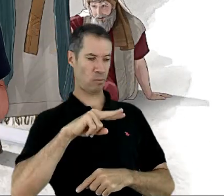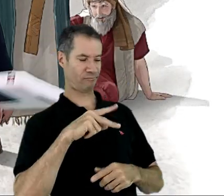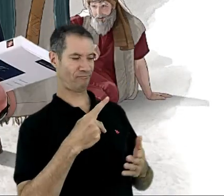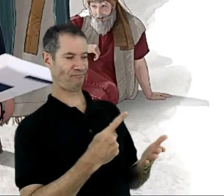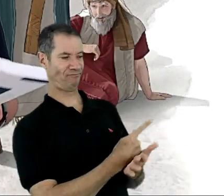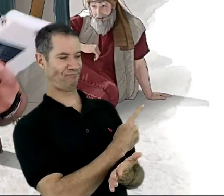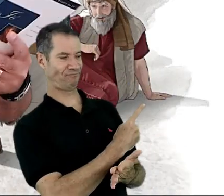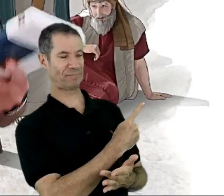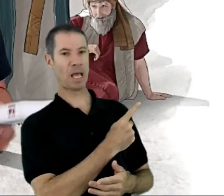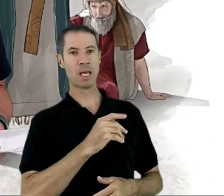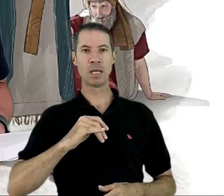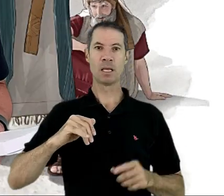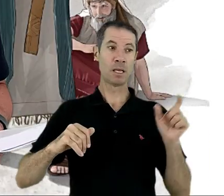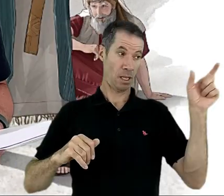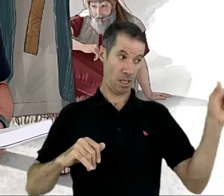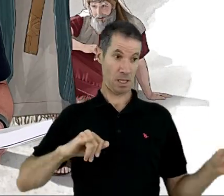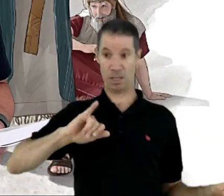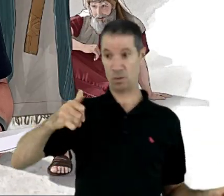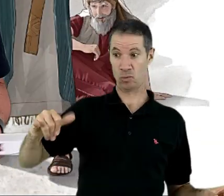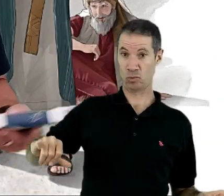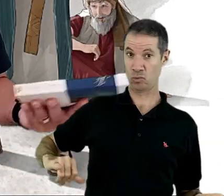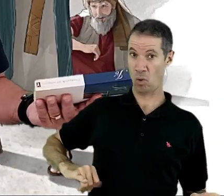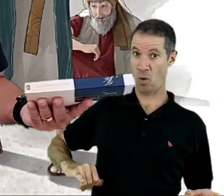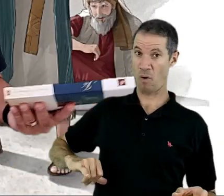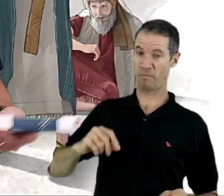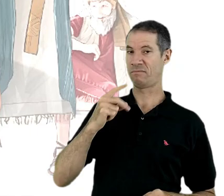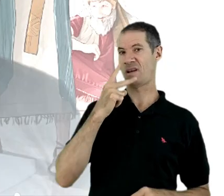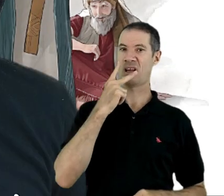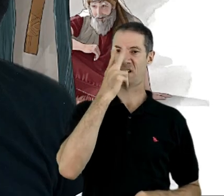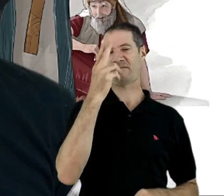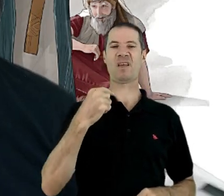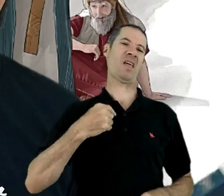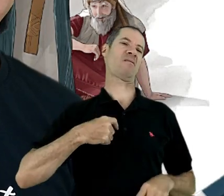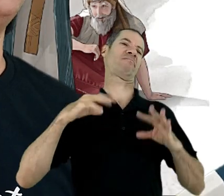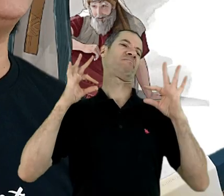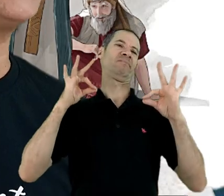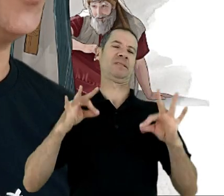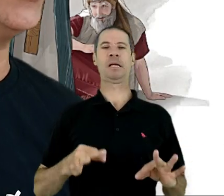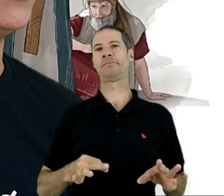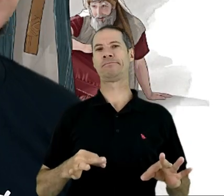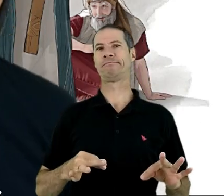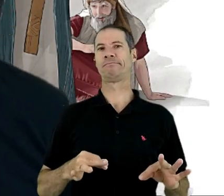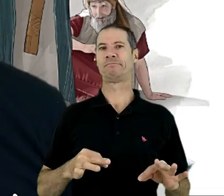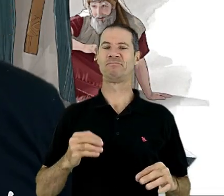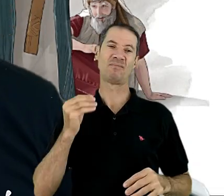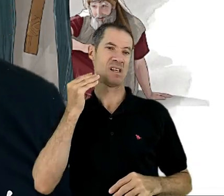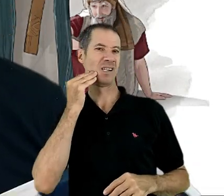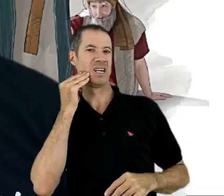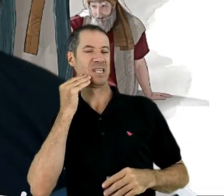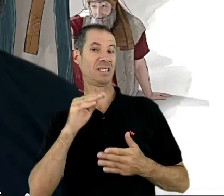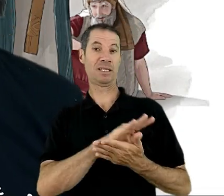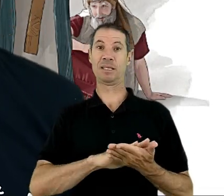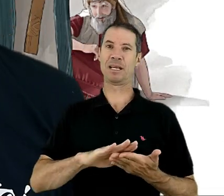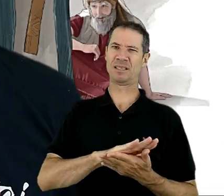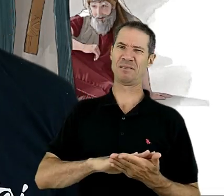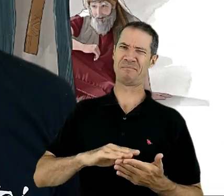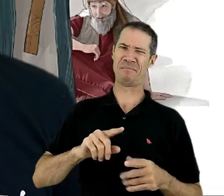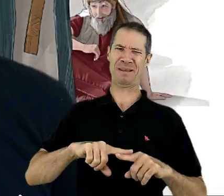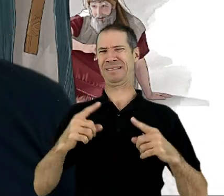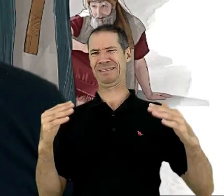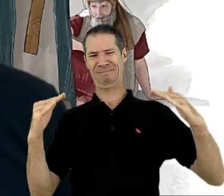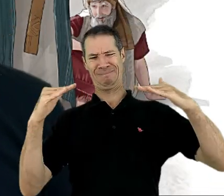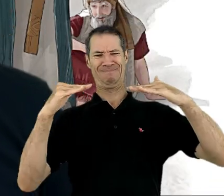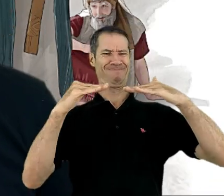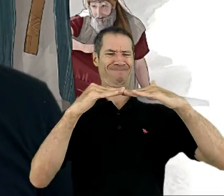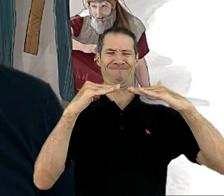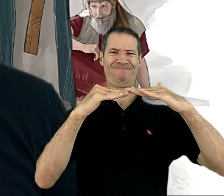isso, se achava perfeito. E, no entanto, apareceram algumas coisas que não batem muito bem, como